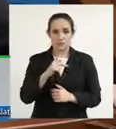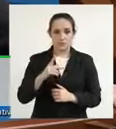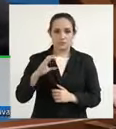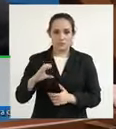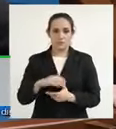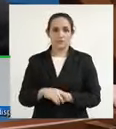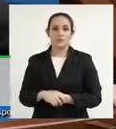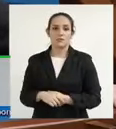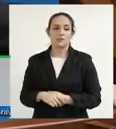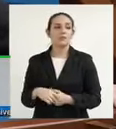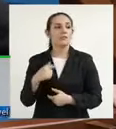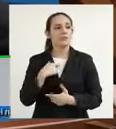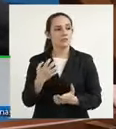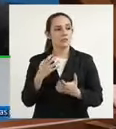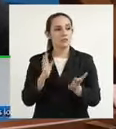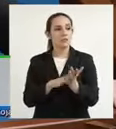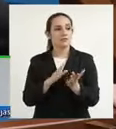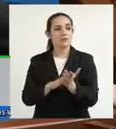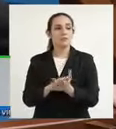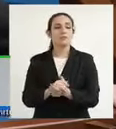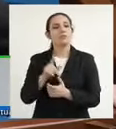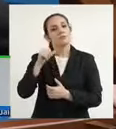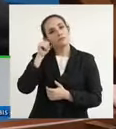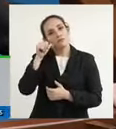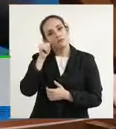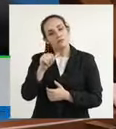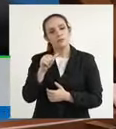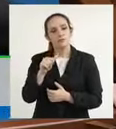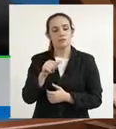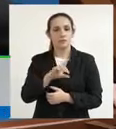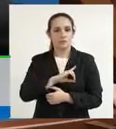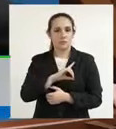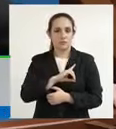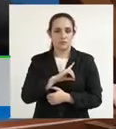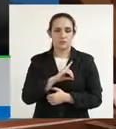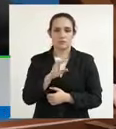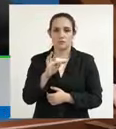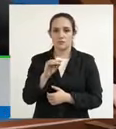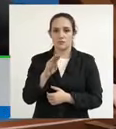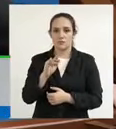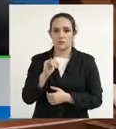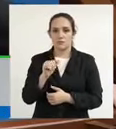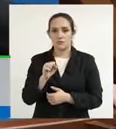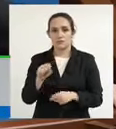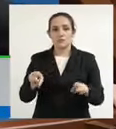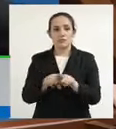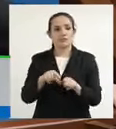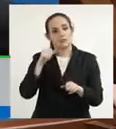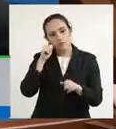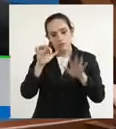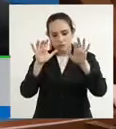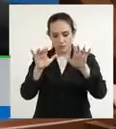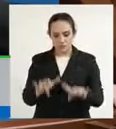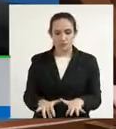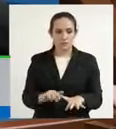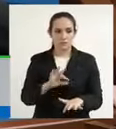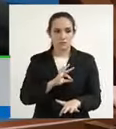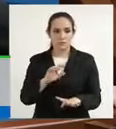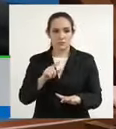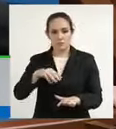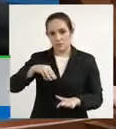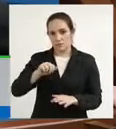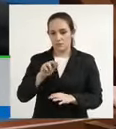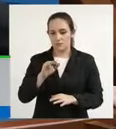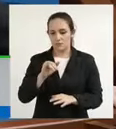Eu quero parabenizar a delegada doutora Tobias e a escrivã de polícia Maria Angélica